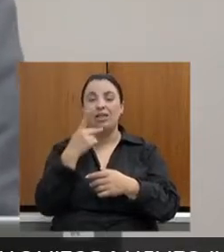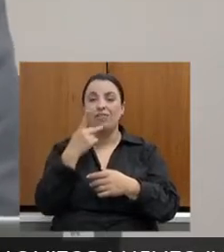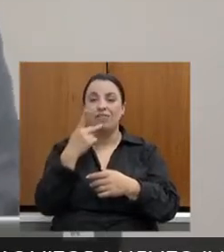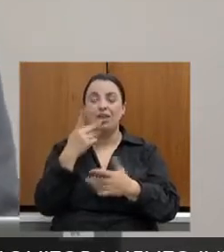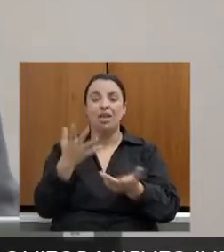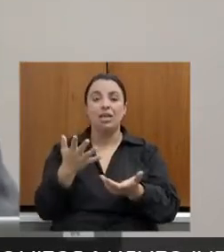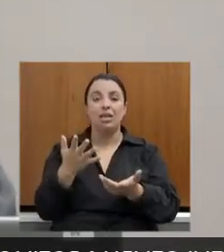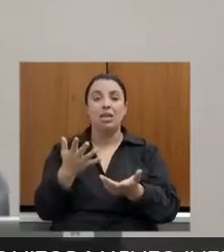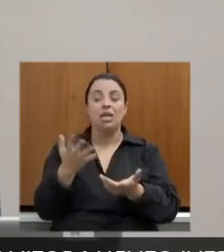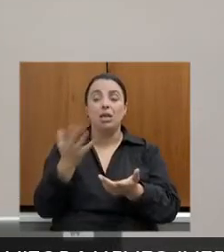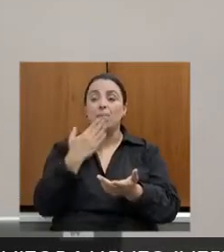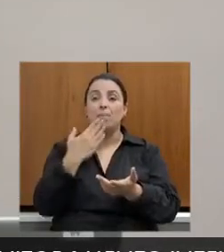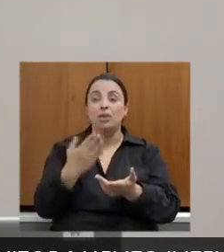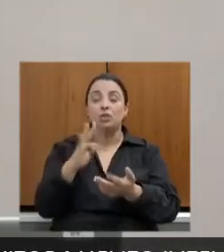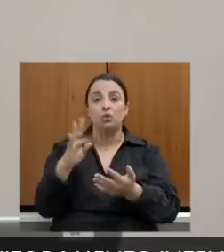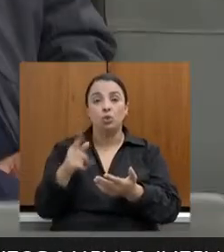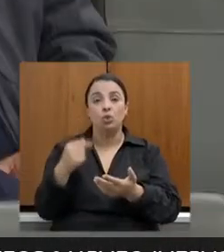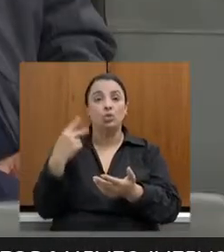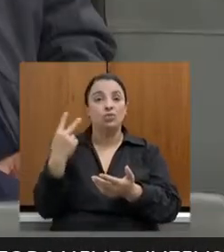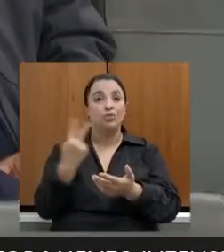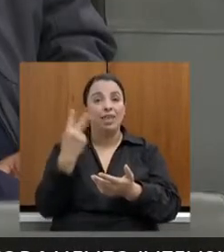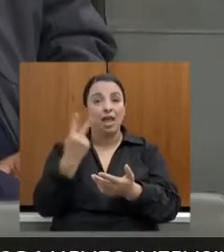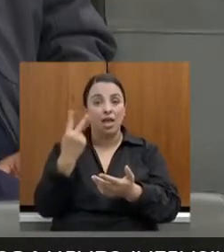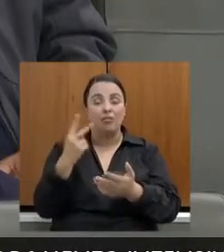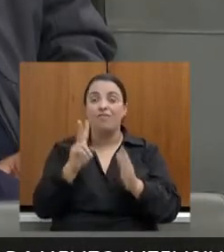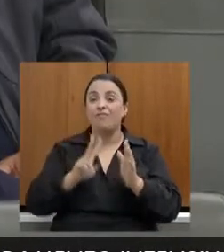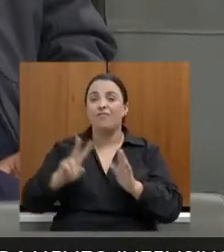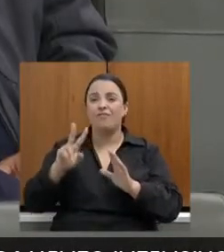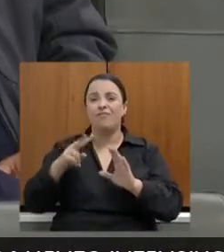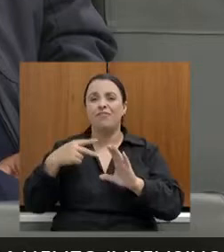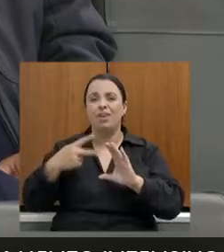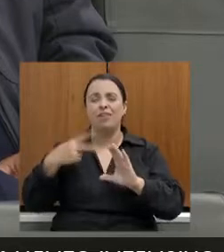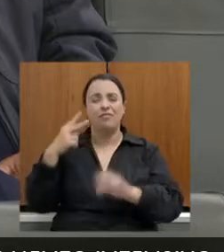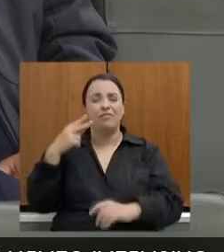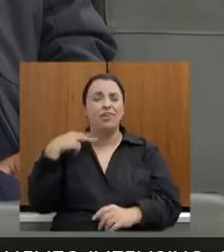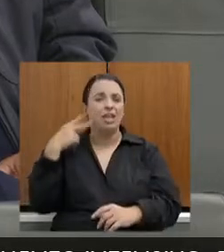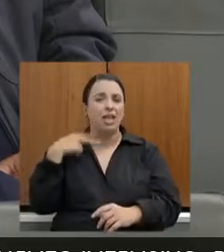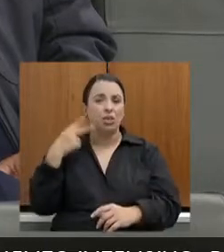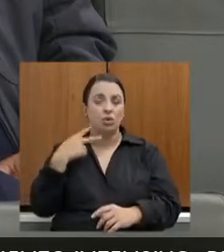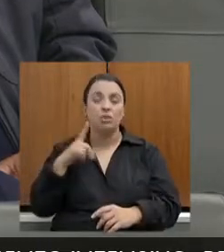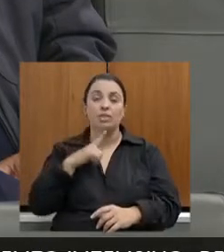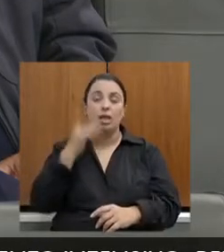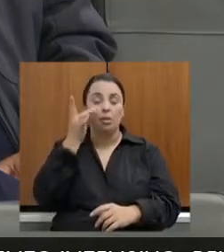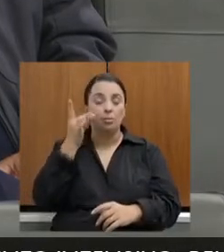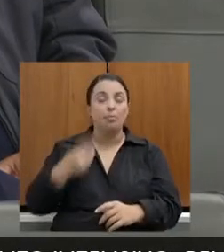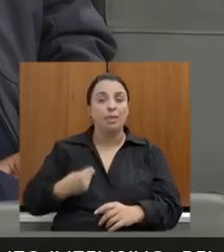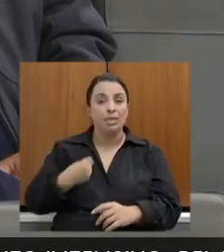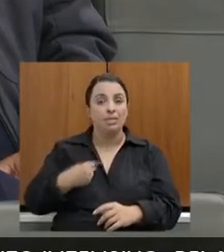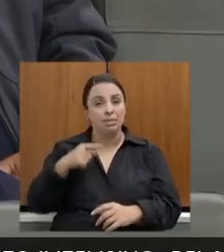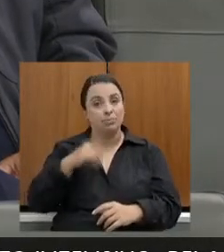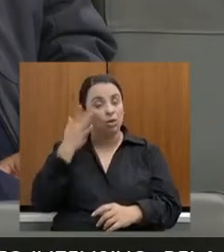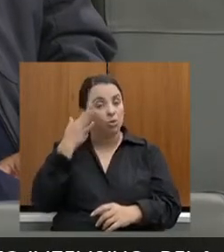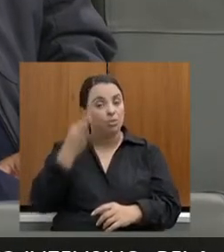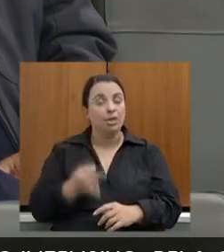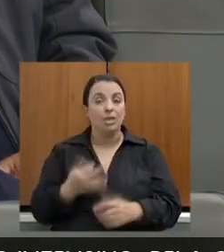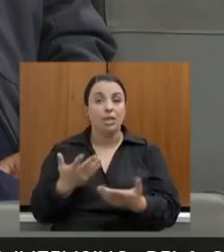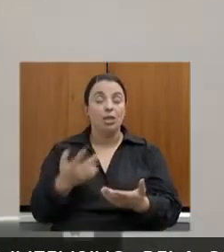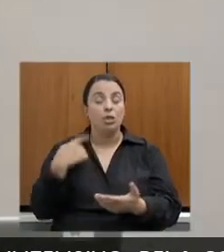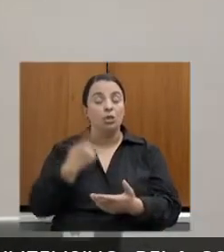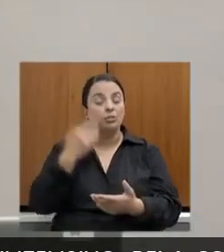para entender isso, isso é de suma importância, quem está lá na ponta, a gente entender com mais a miúde a realidade desses